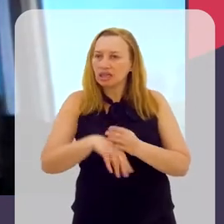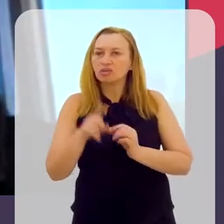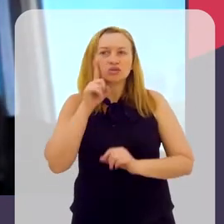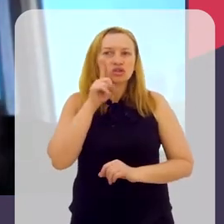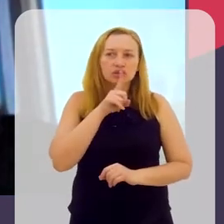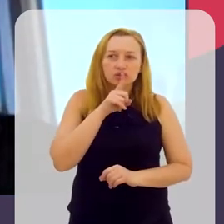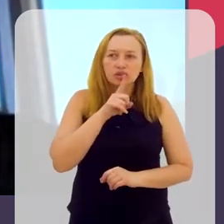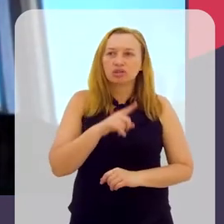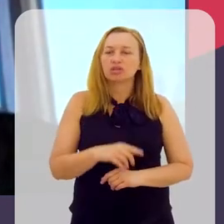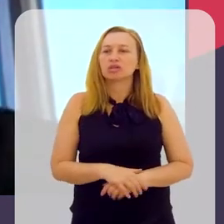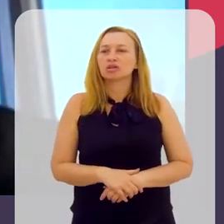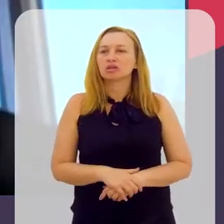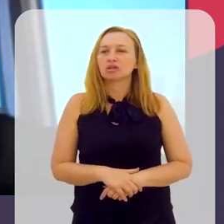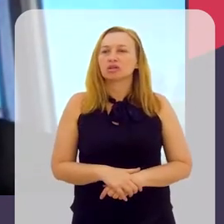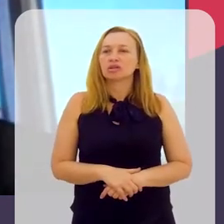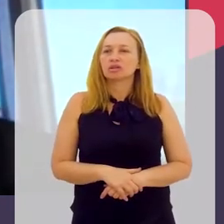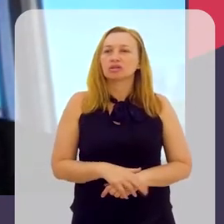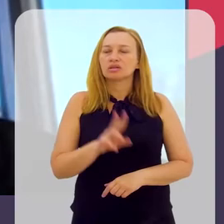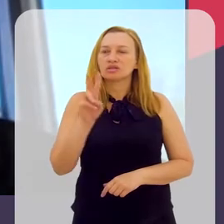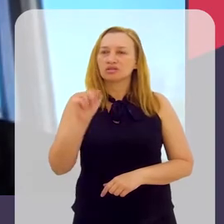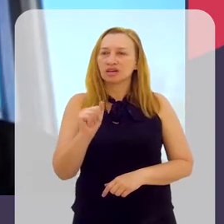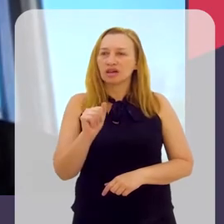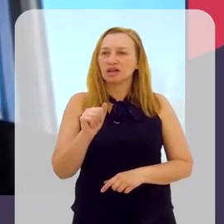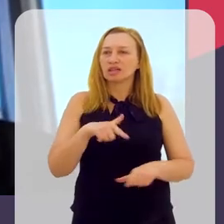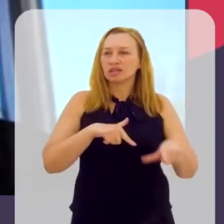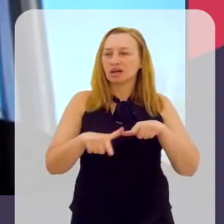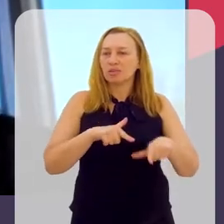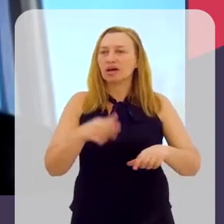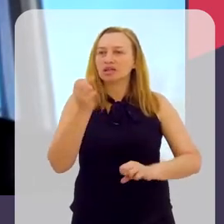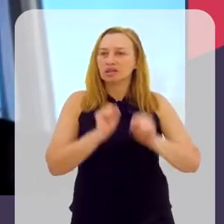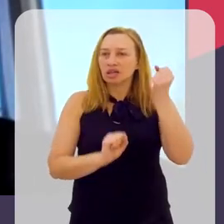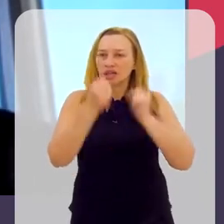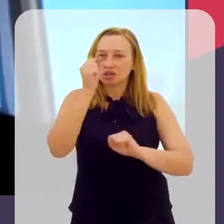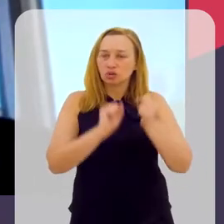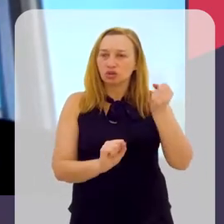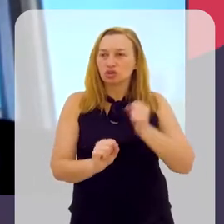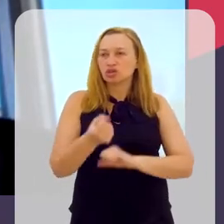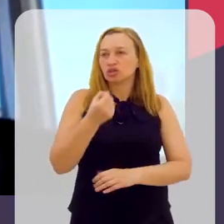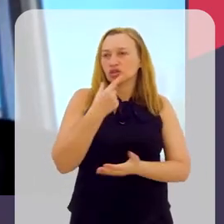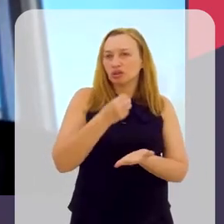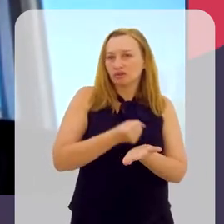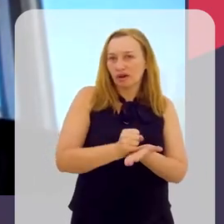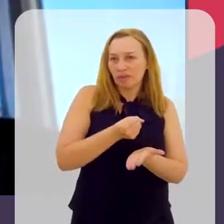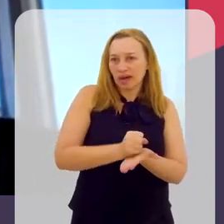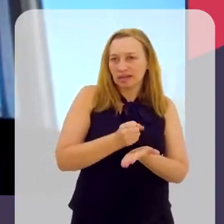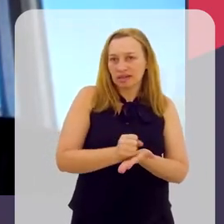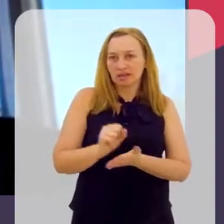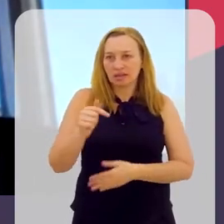Unidos para aplicar para vagas de emprego na indústria farmacêutica.